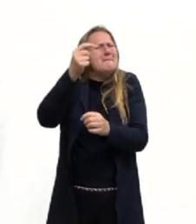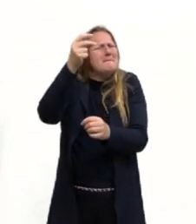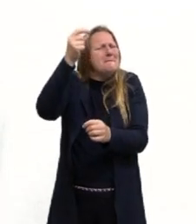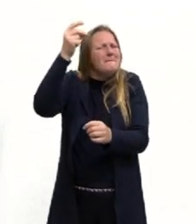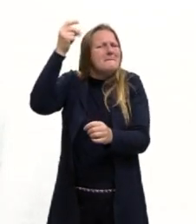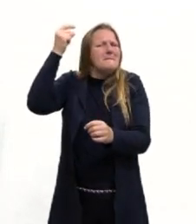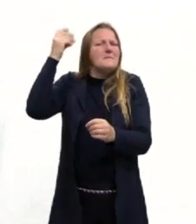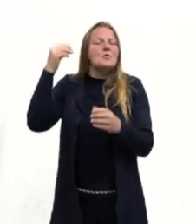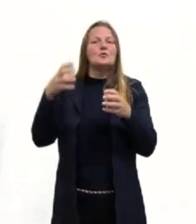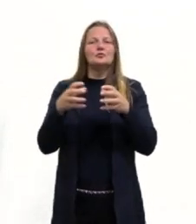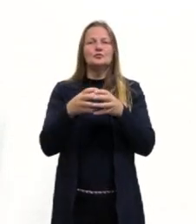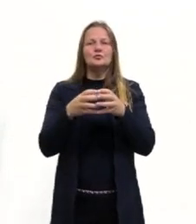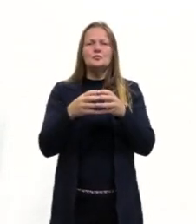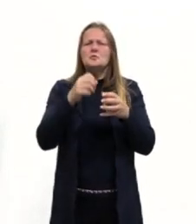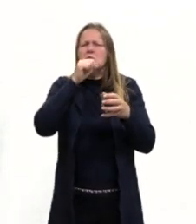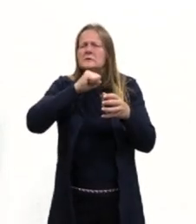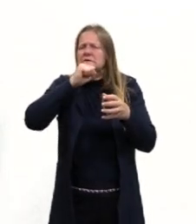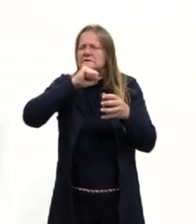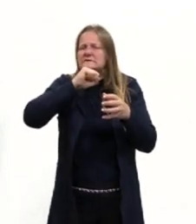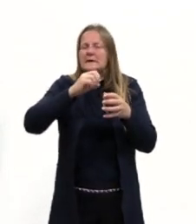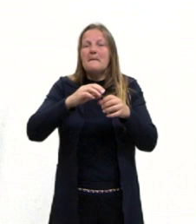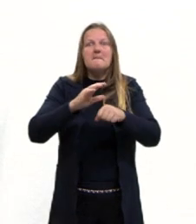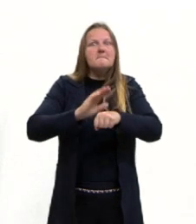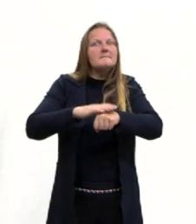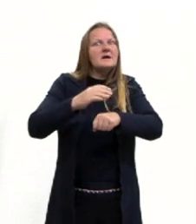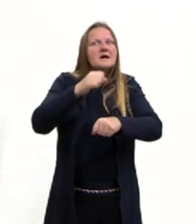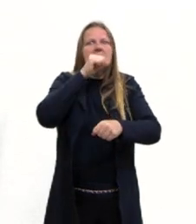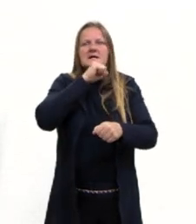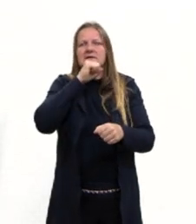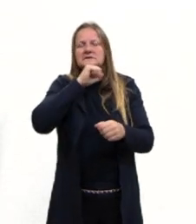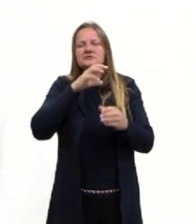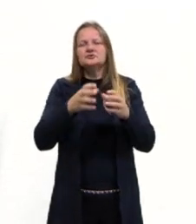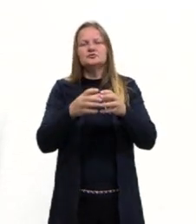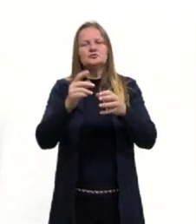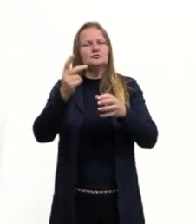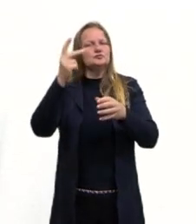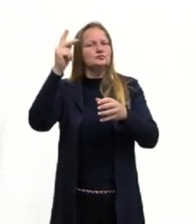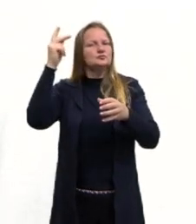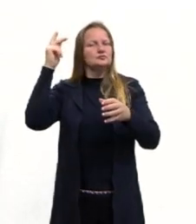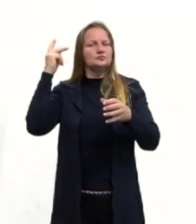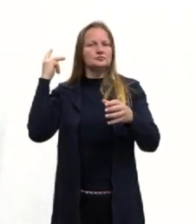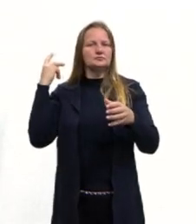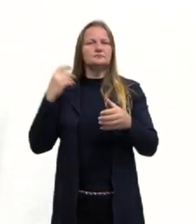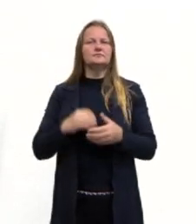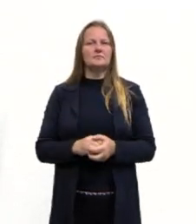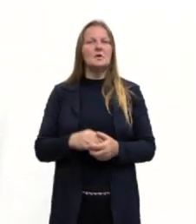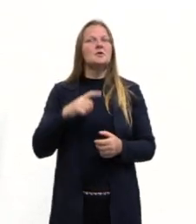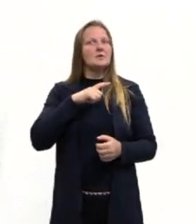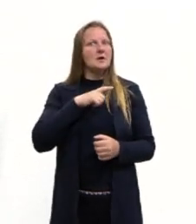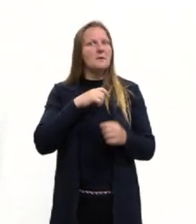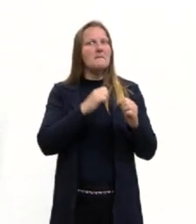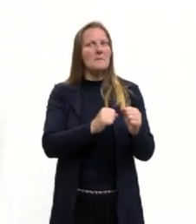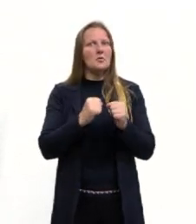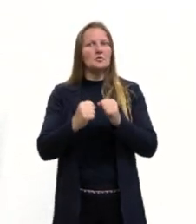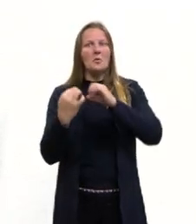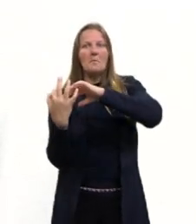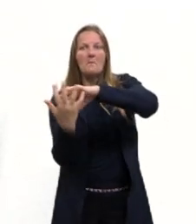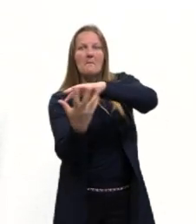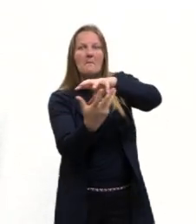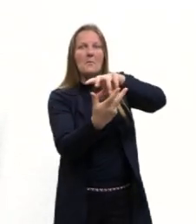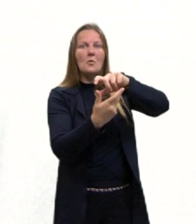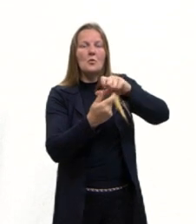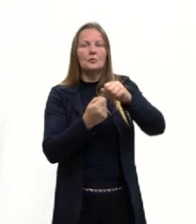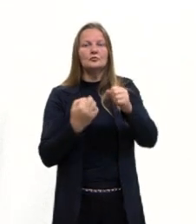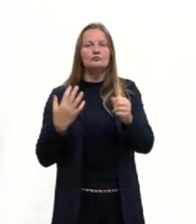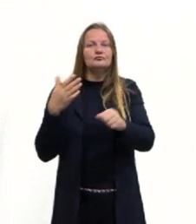nós temos, né, desde que a gente fala de história, nós temos, né, o grande mundo indo pegar